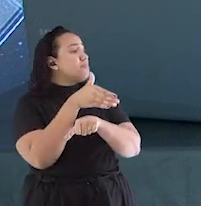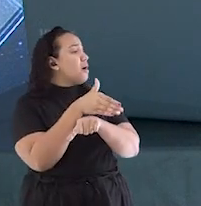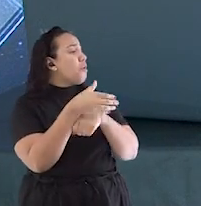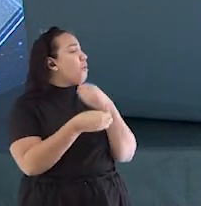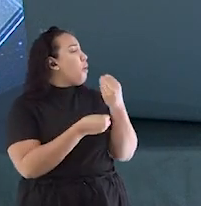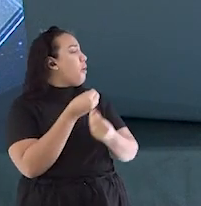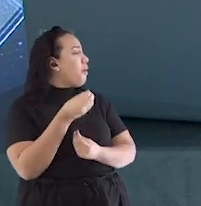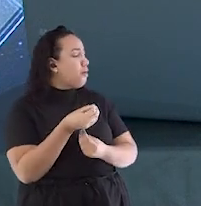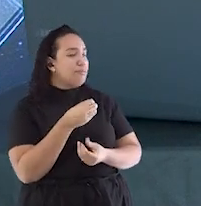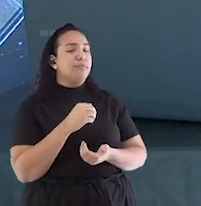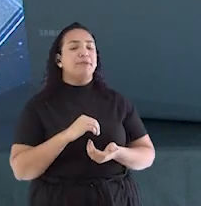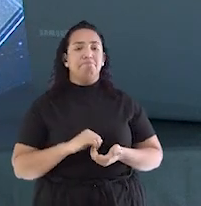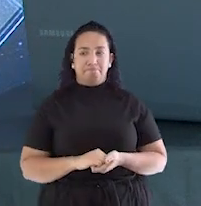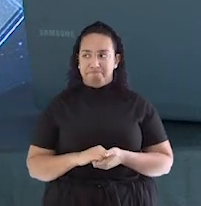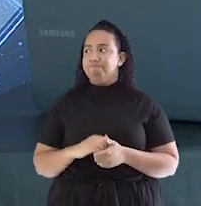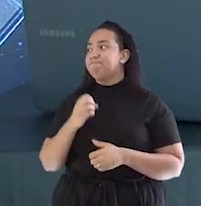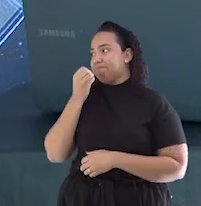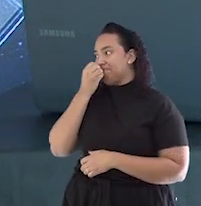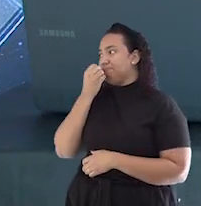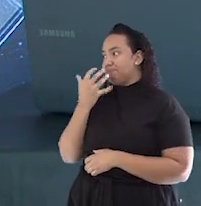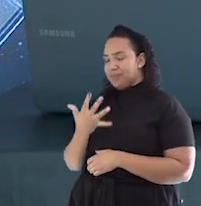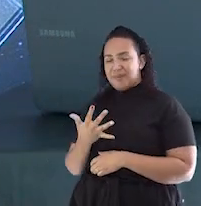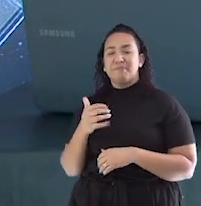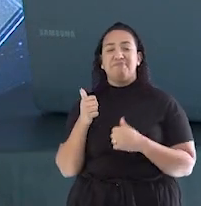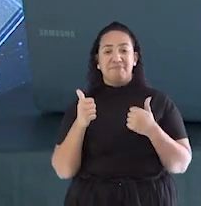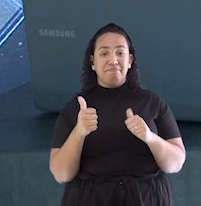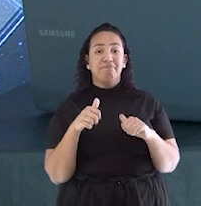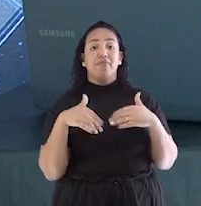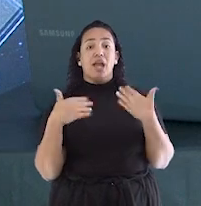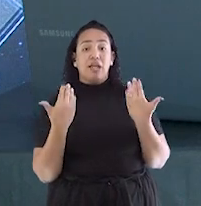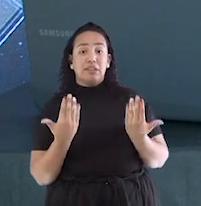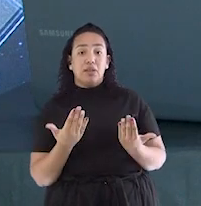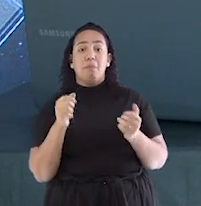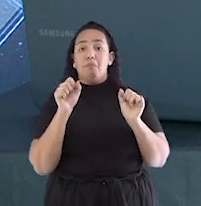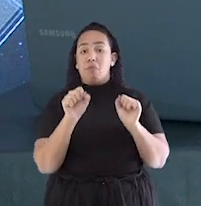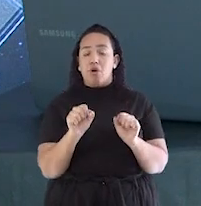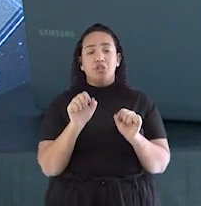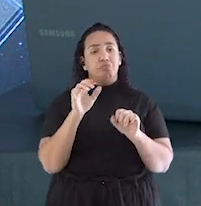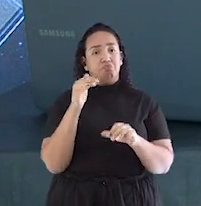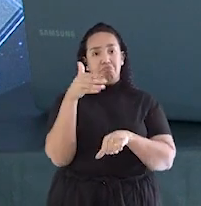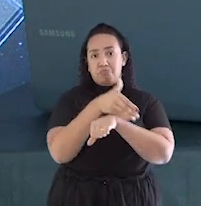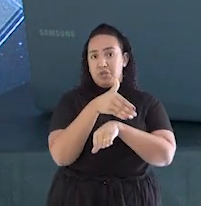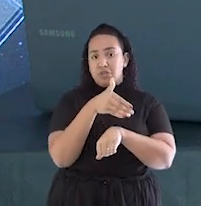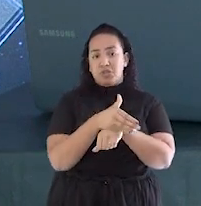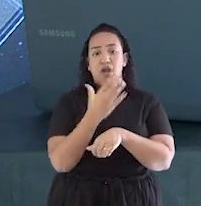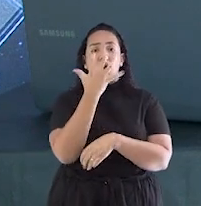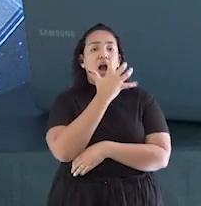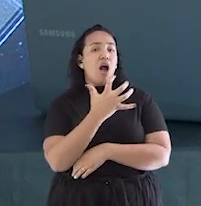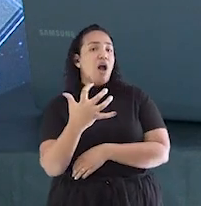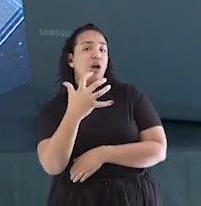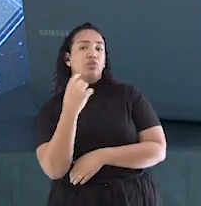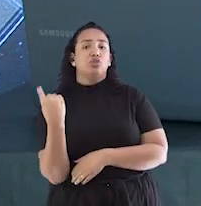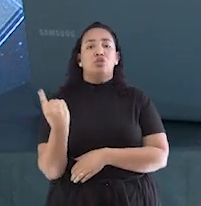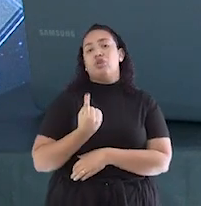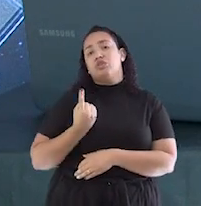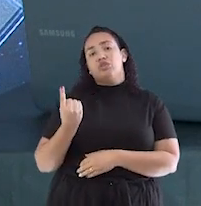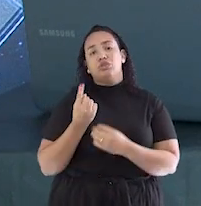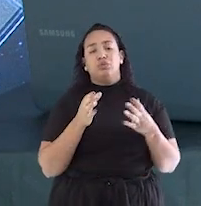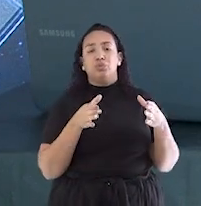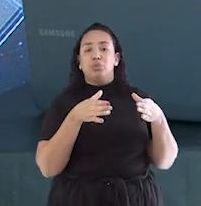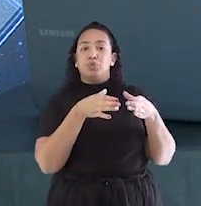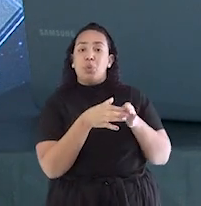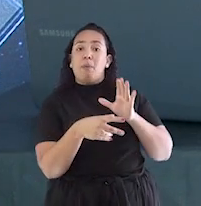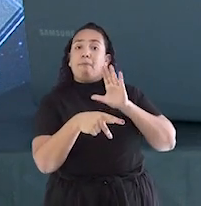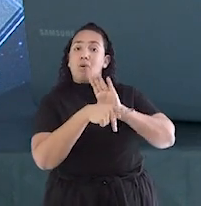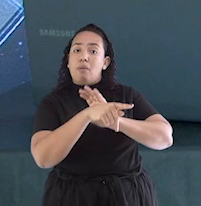Boa pergunta Participam do Vem Cantando Compositores, cantores, instrumentistas e intérpretes que estudam nas